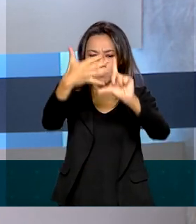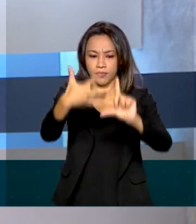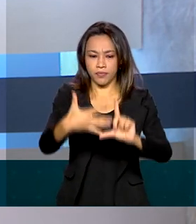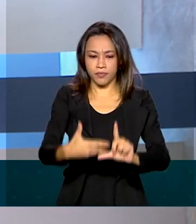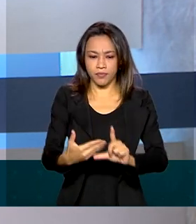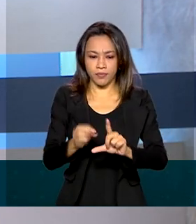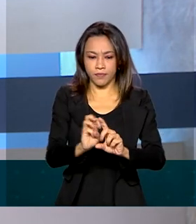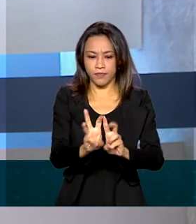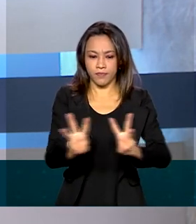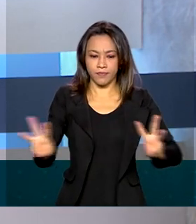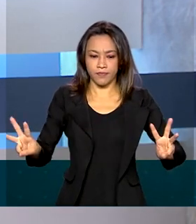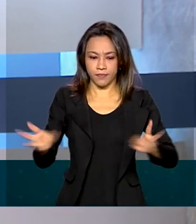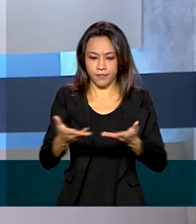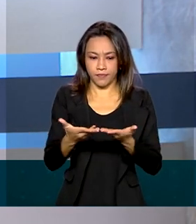barra Receita Federal, que você vê aí na sua tela.